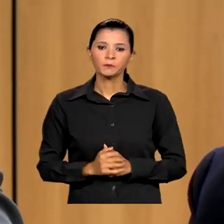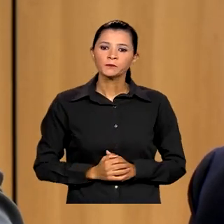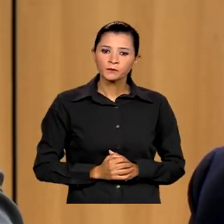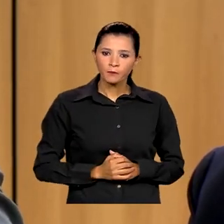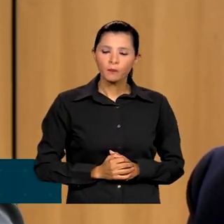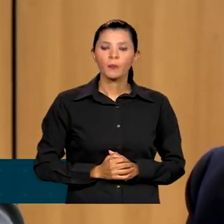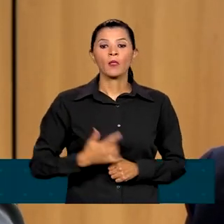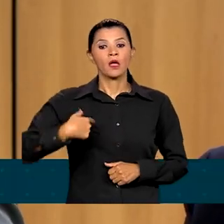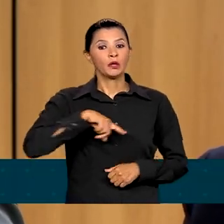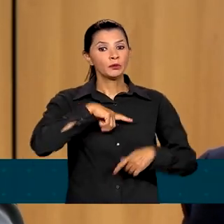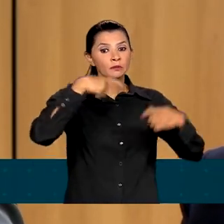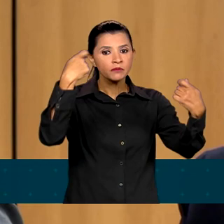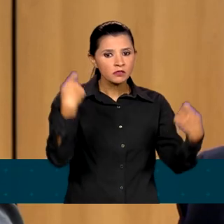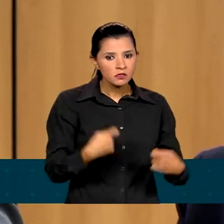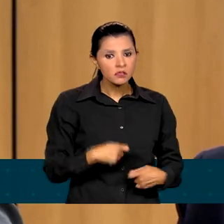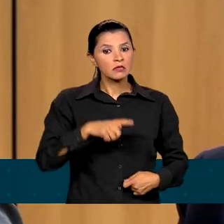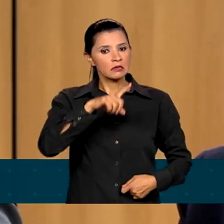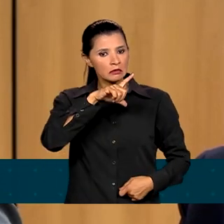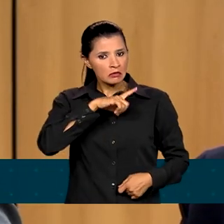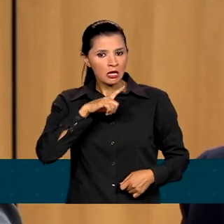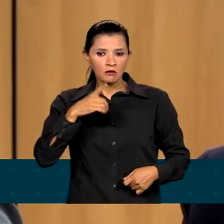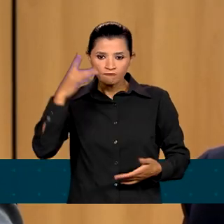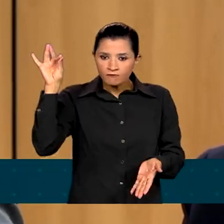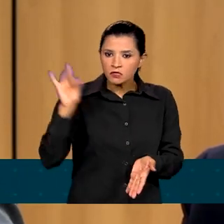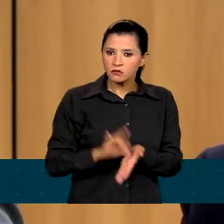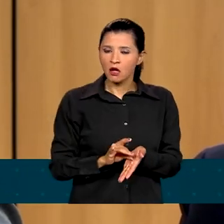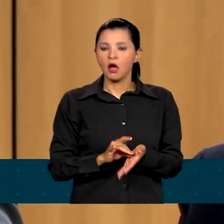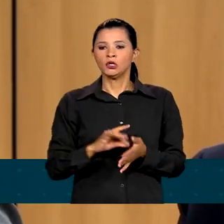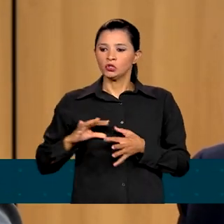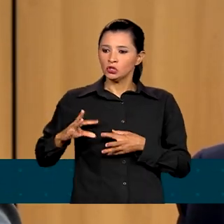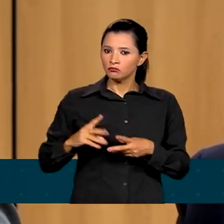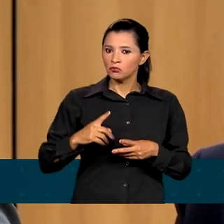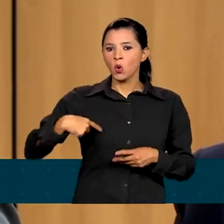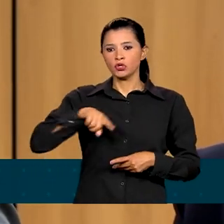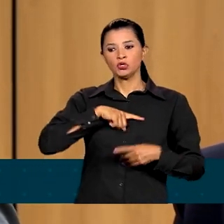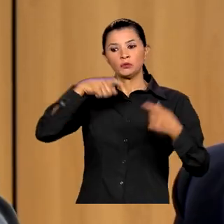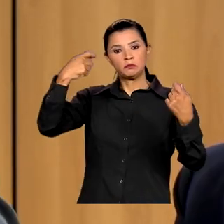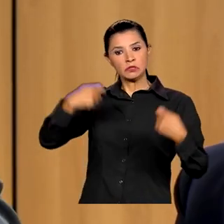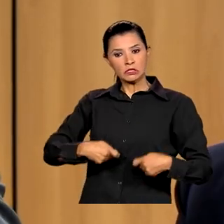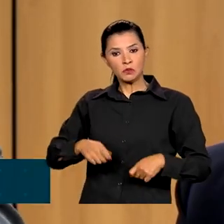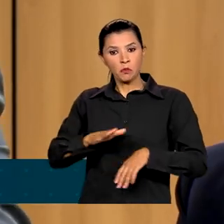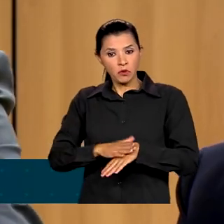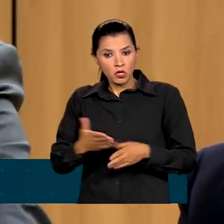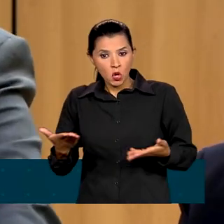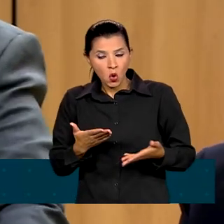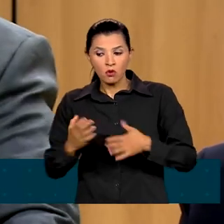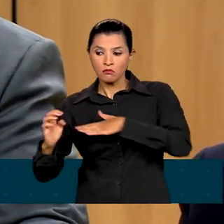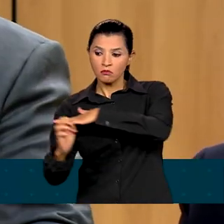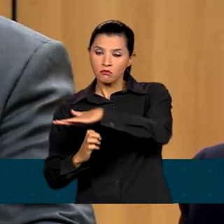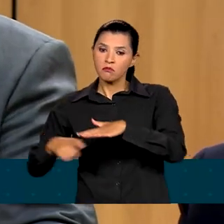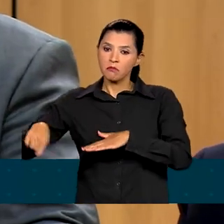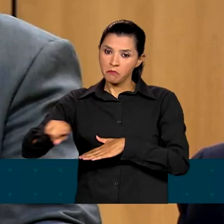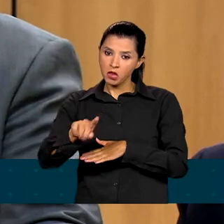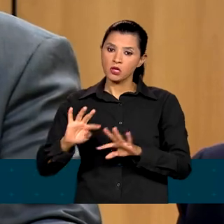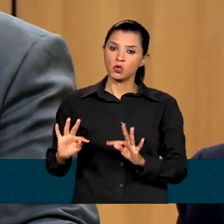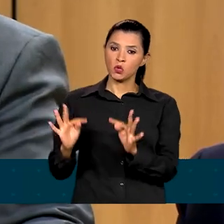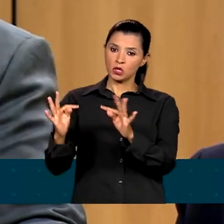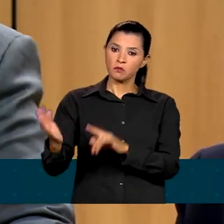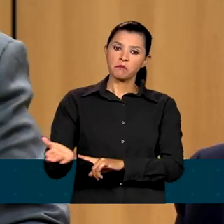para que haja integridade ou integração daquilo que nós precisamos nesse momento, que as empresas nos ajudem.